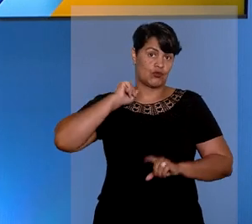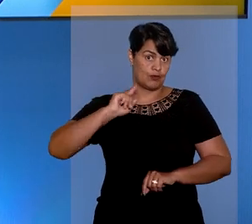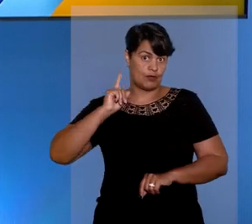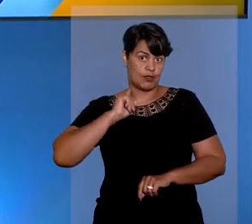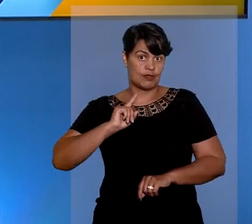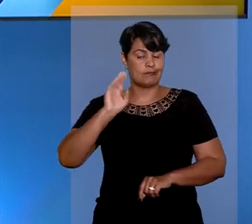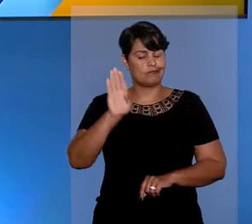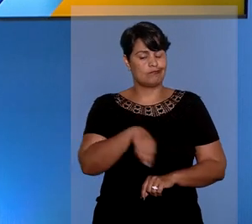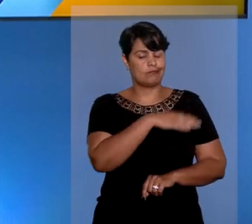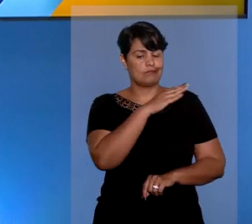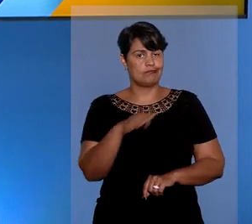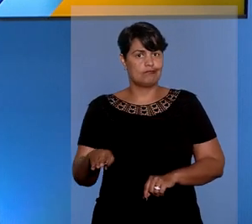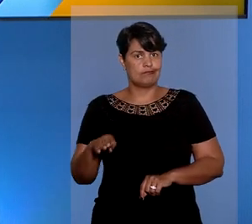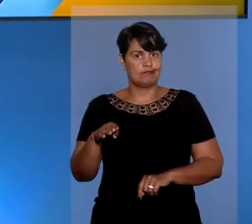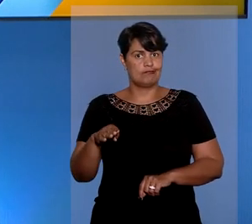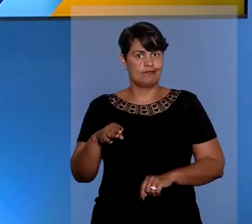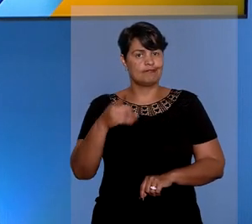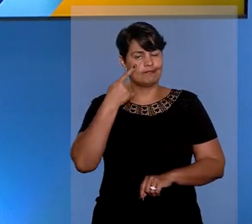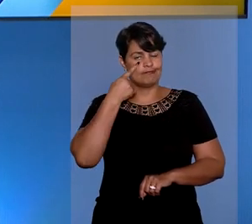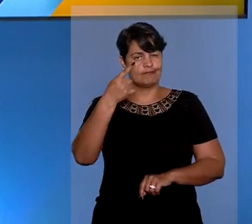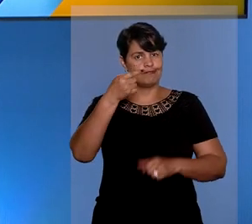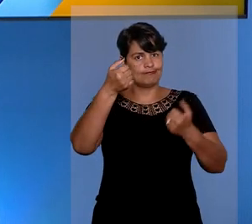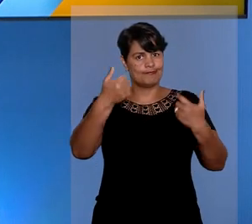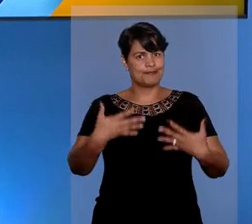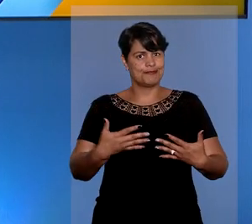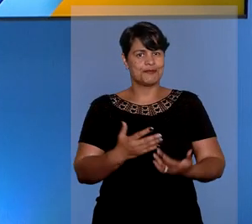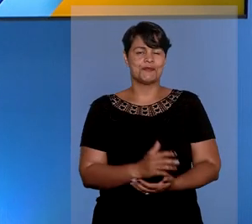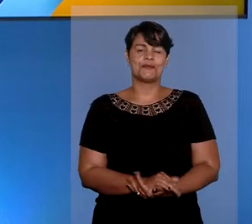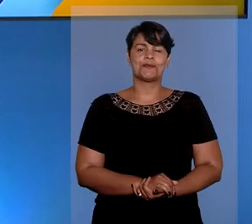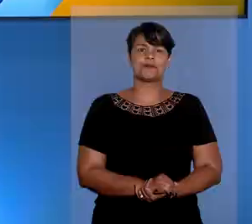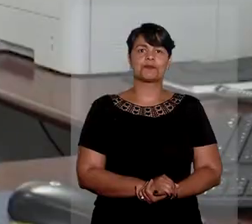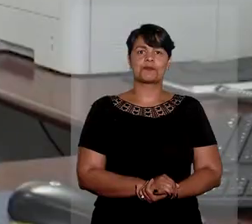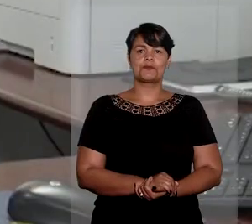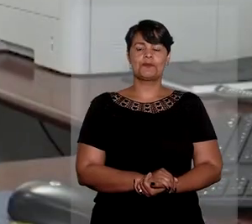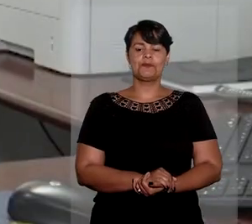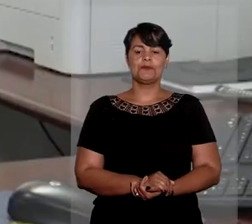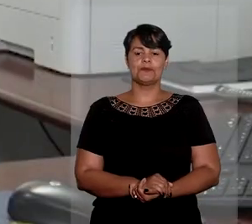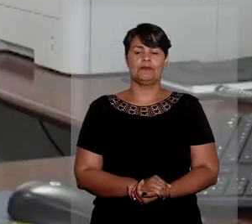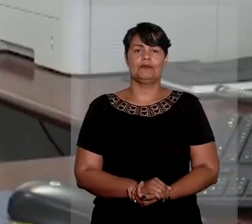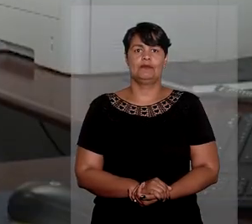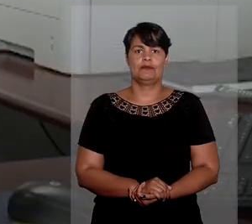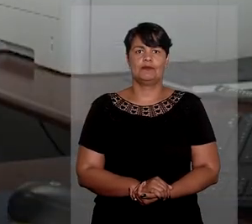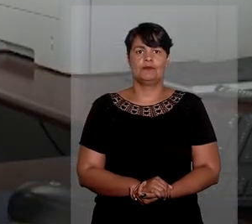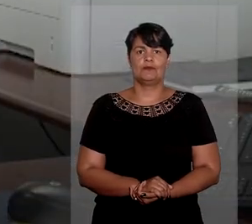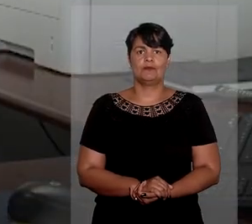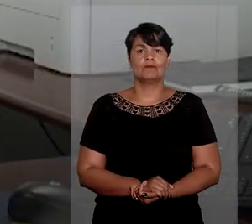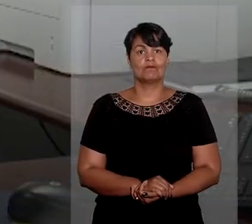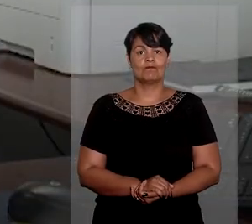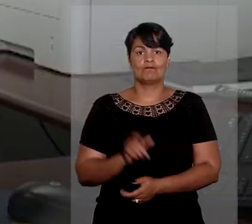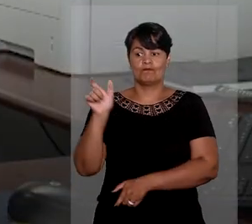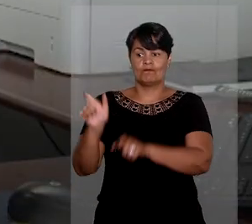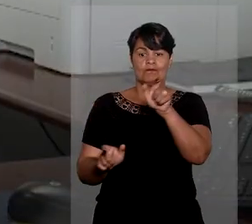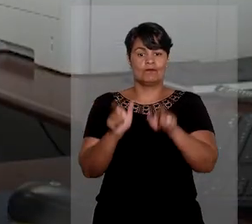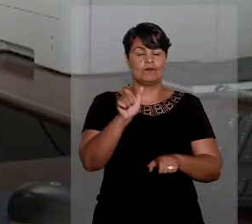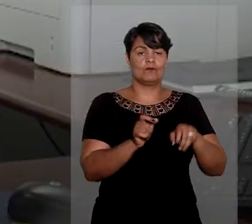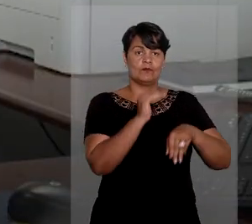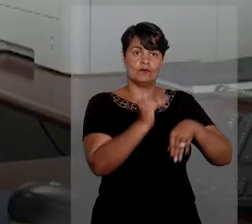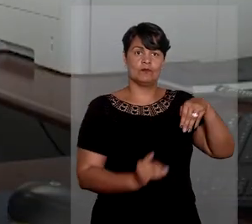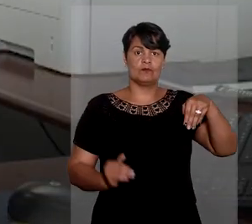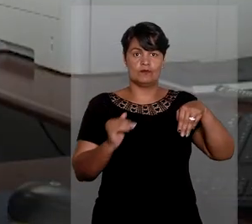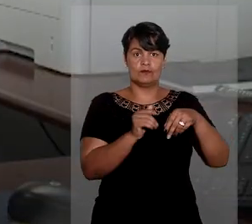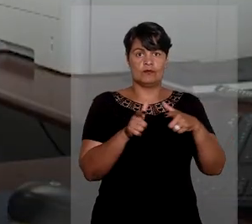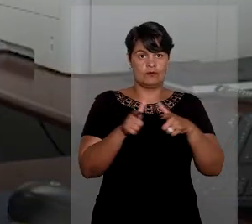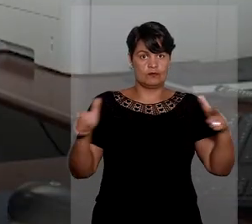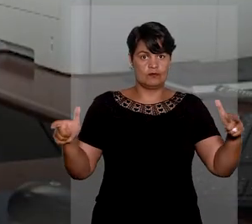de corrupção passiva. Confira a decisão da Corte Especial. Por maioria de votos, os ministros rejeitaram a